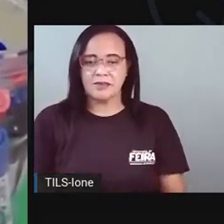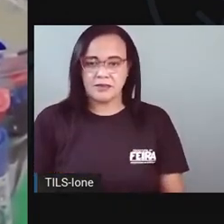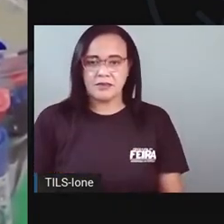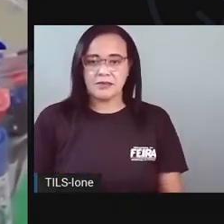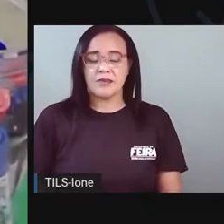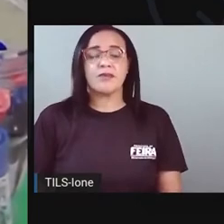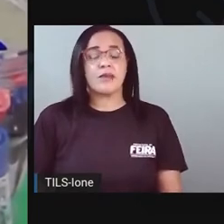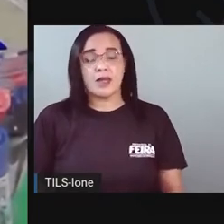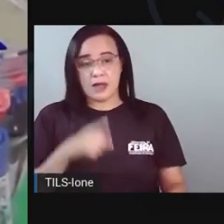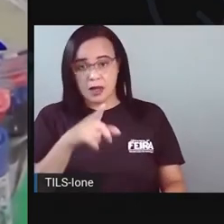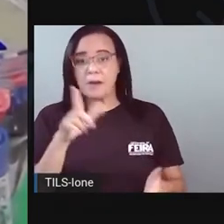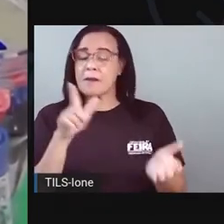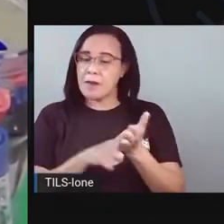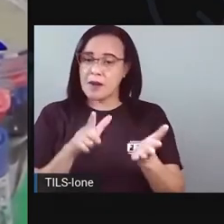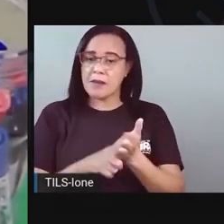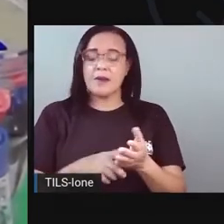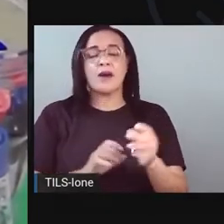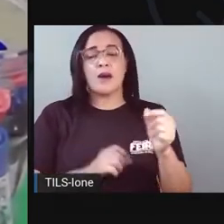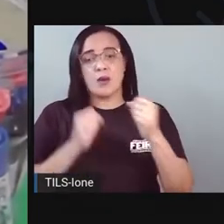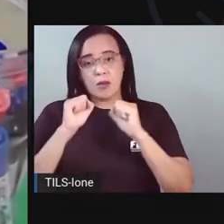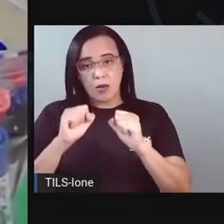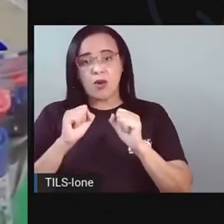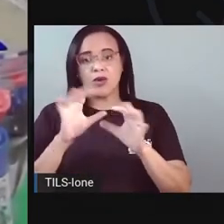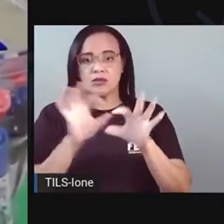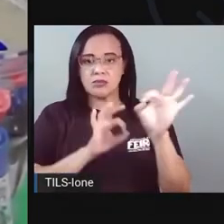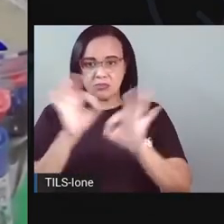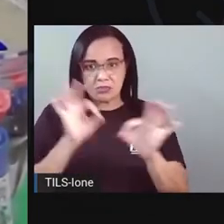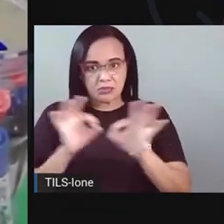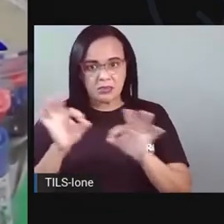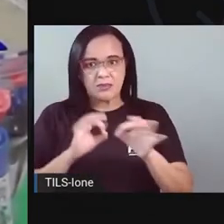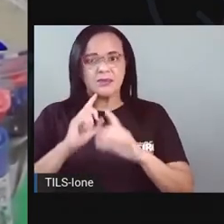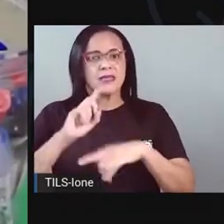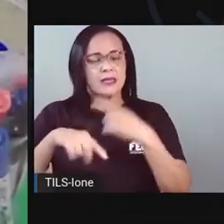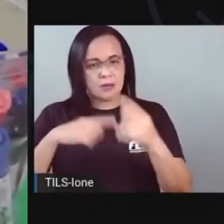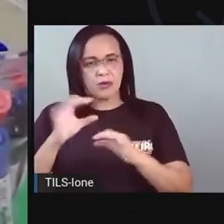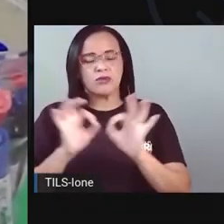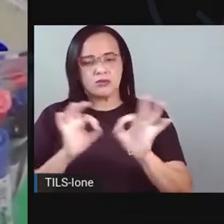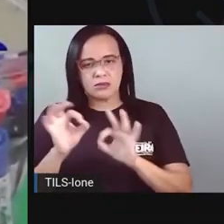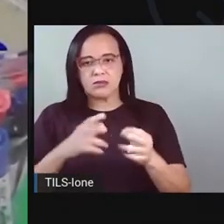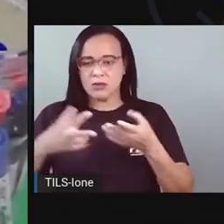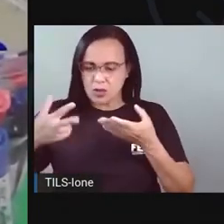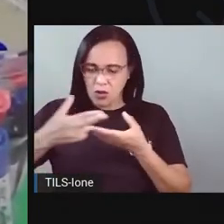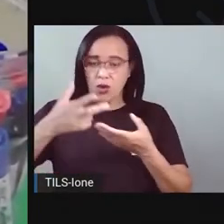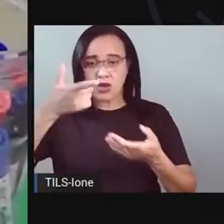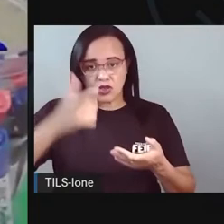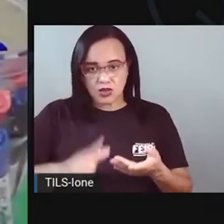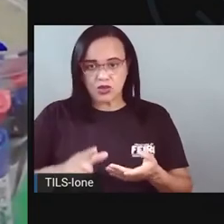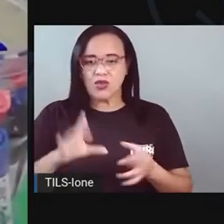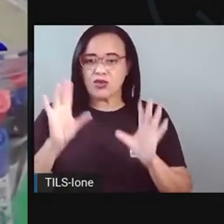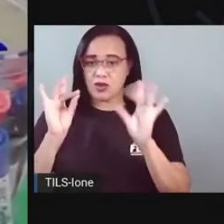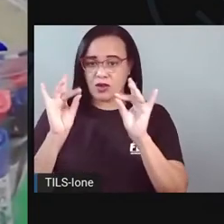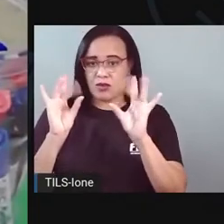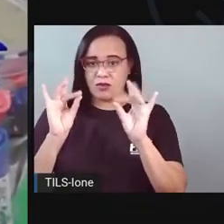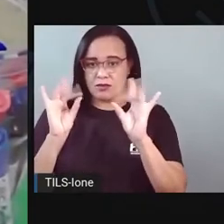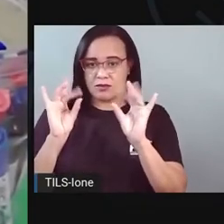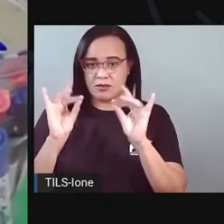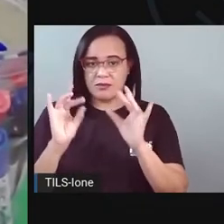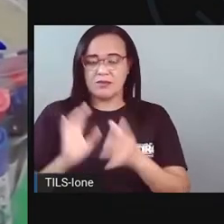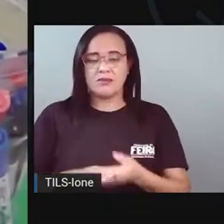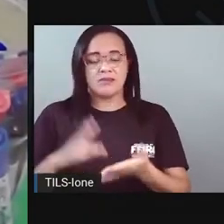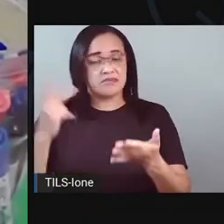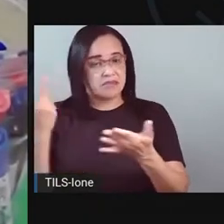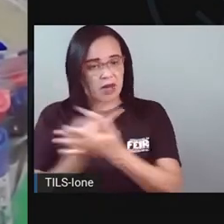sobrou? A gente conserta, a gente corta um pedacinho, tem problema não, ó. Tudo aqui se dá um jeito, ó. Errou?